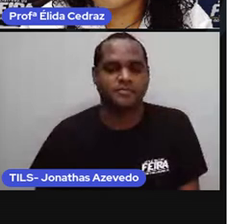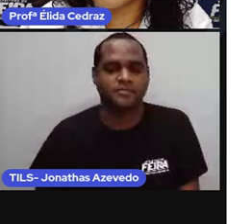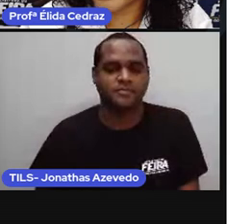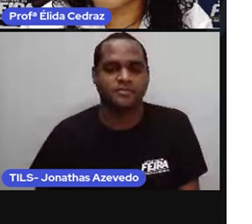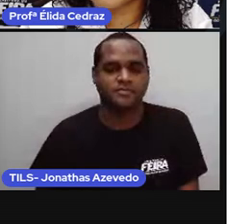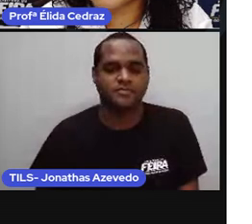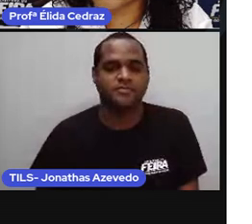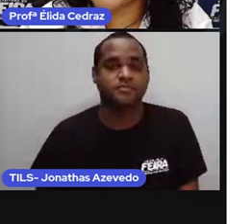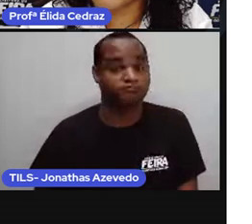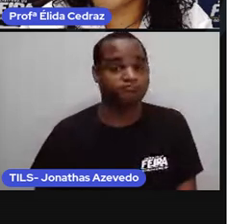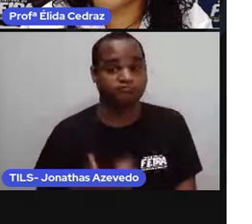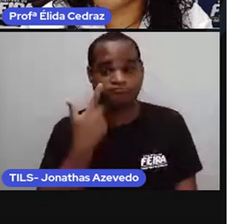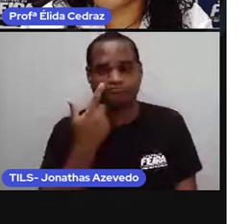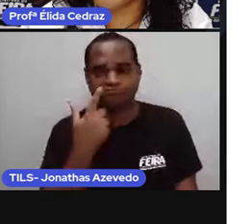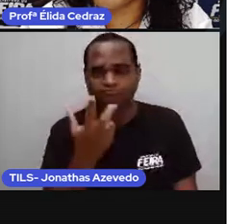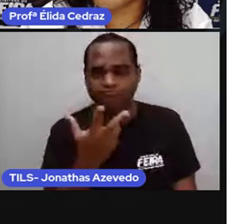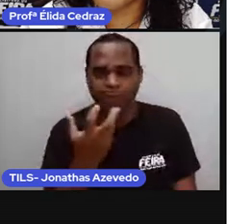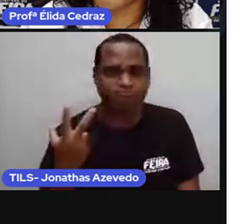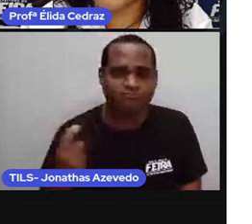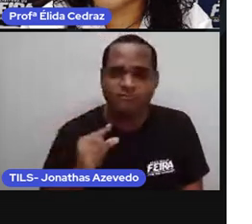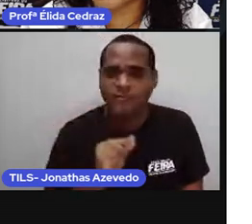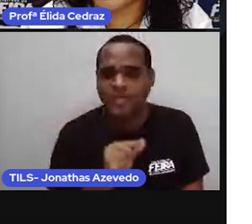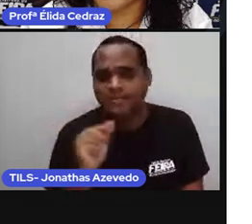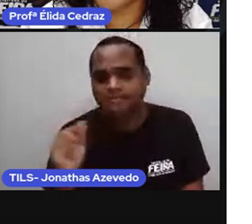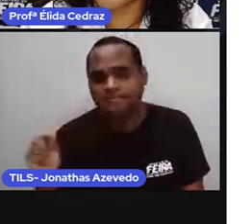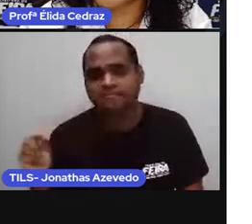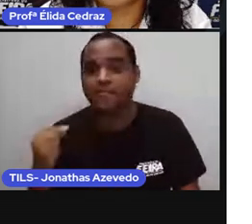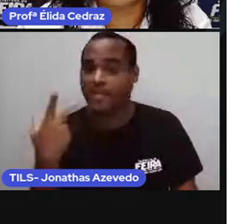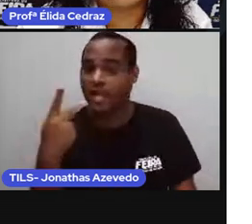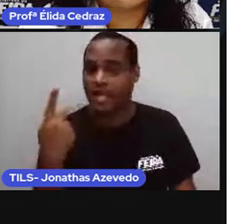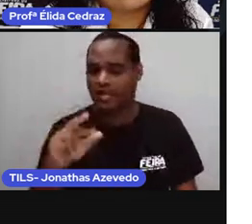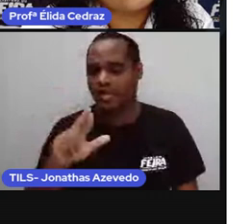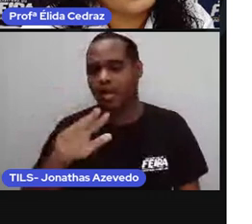O que você está observando? Rebeca está